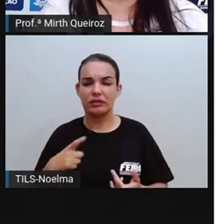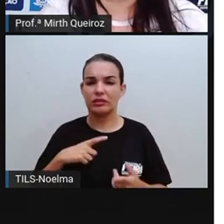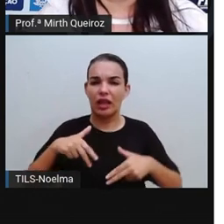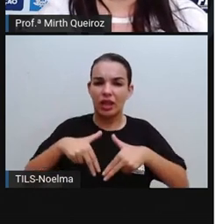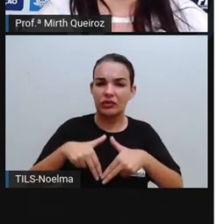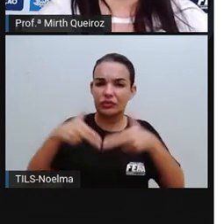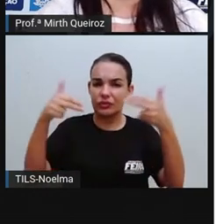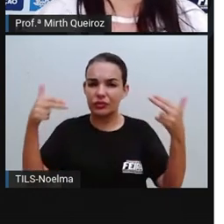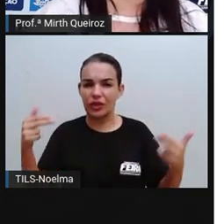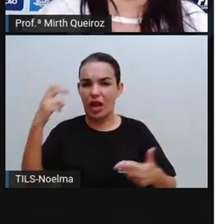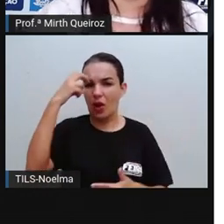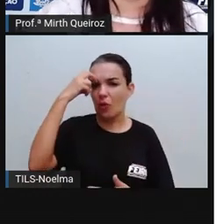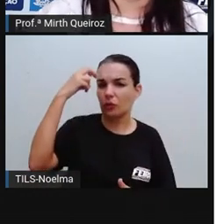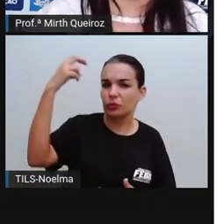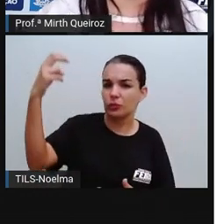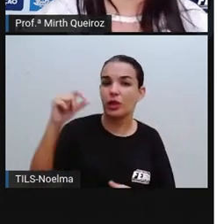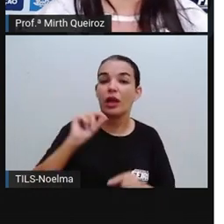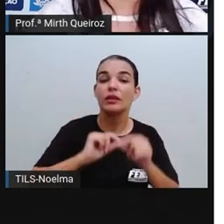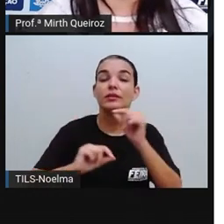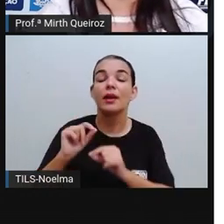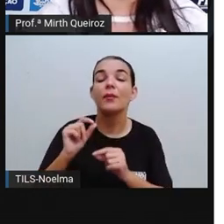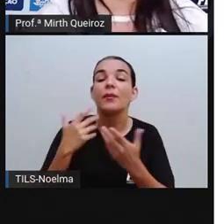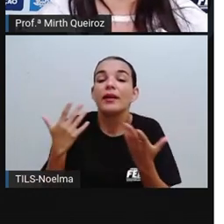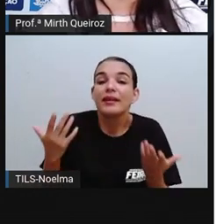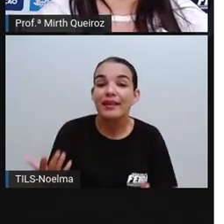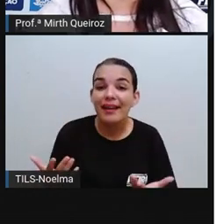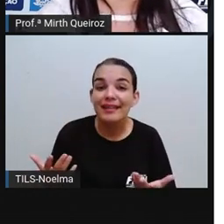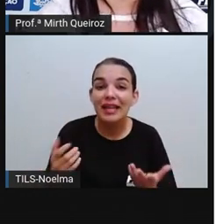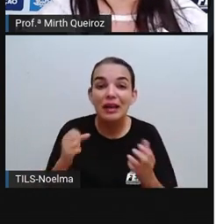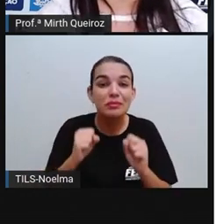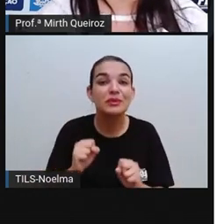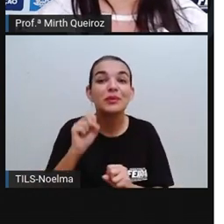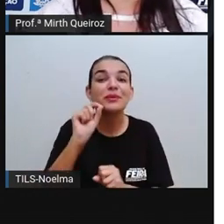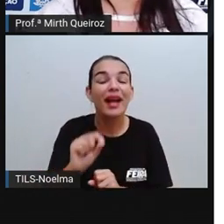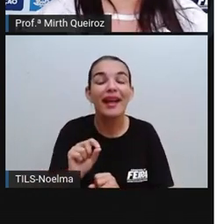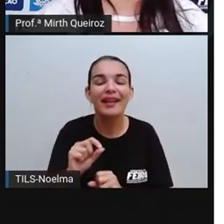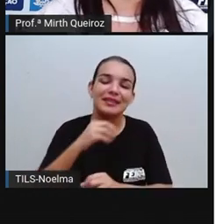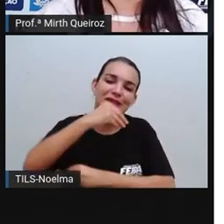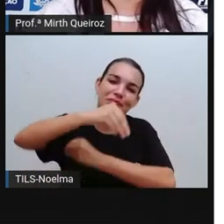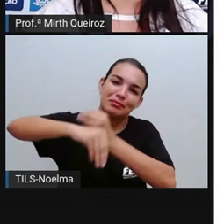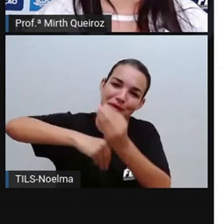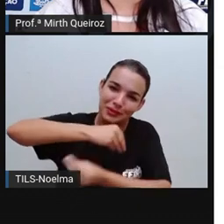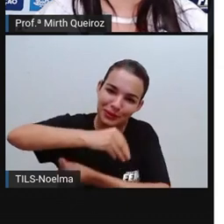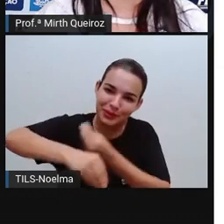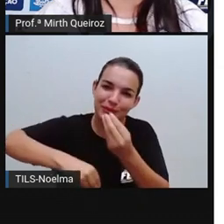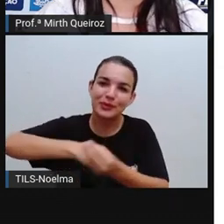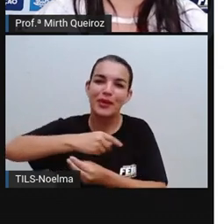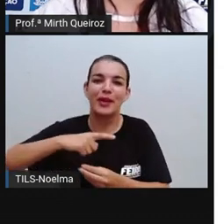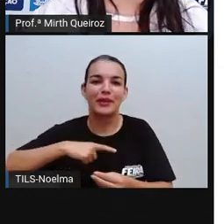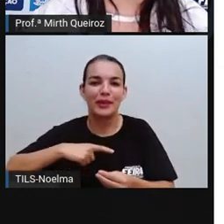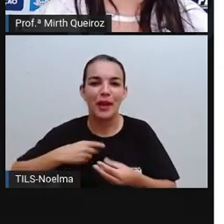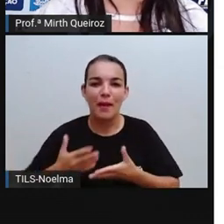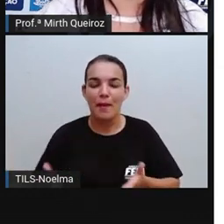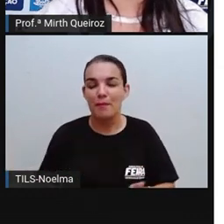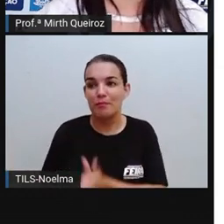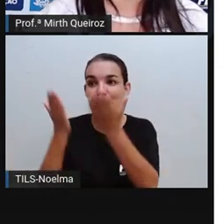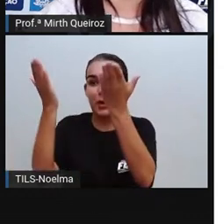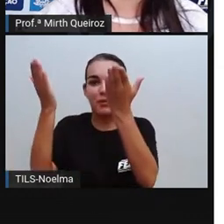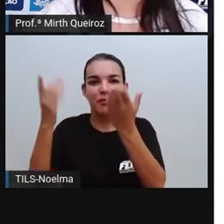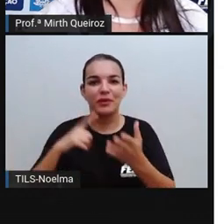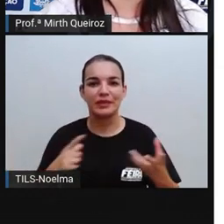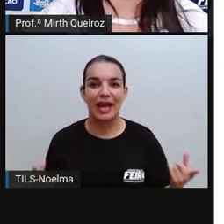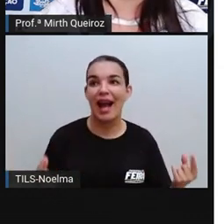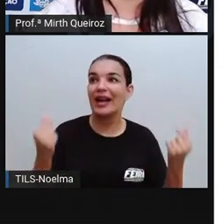etnias, o resultado só poderia ser um só, né? A miscigenação, que promoveu essa grande